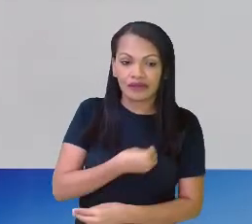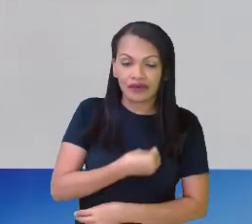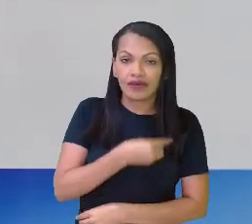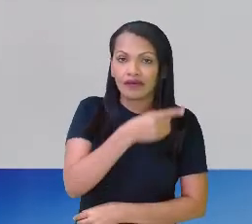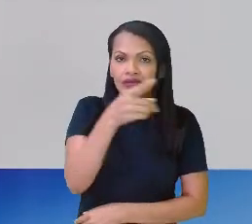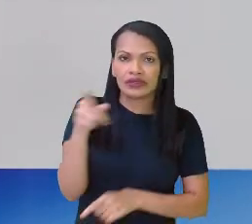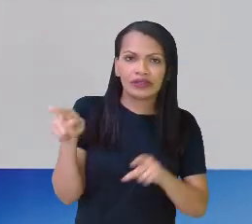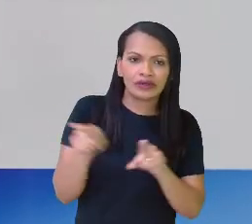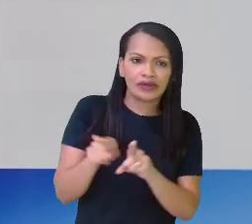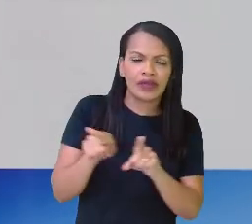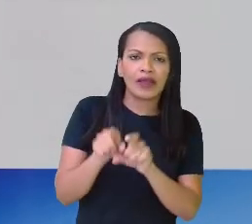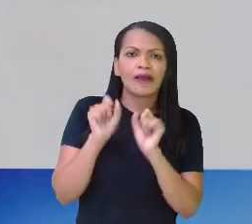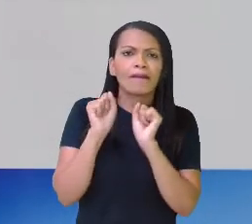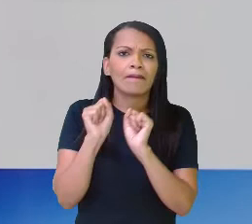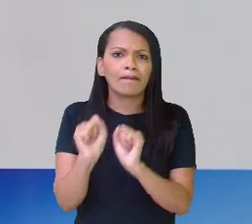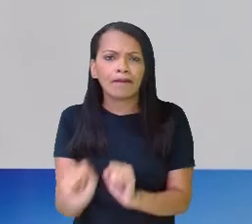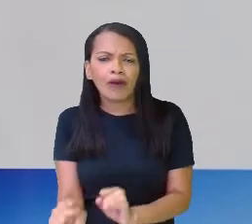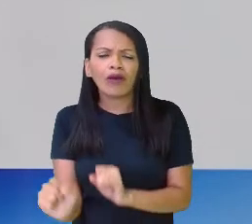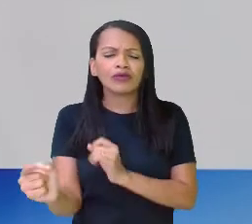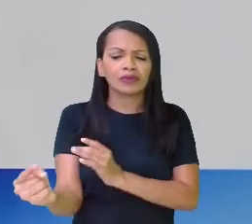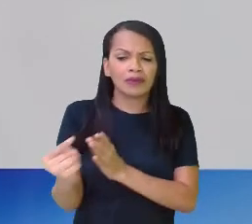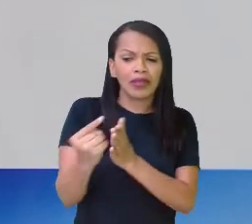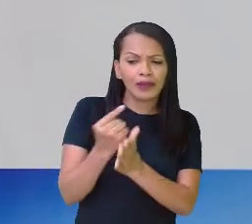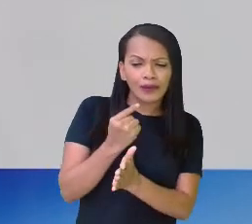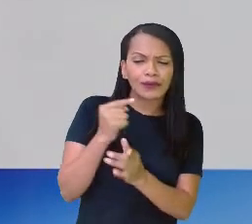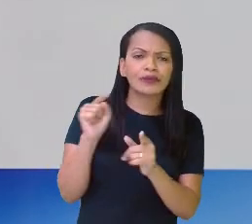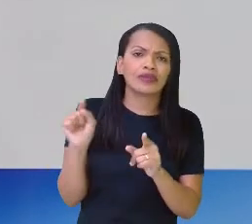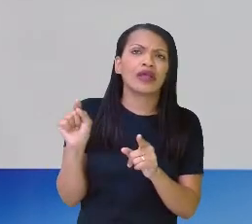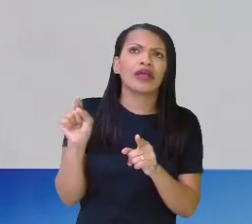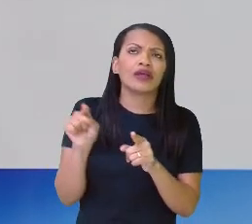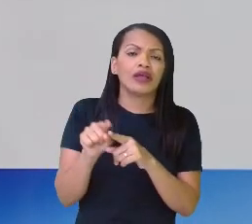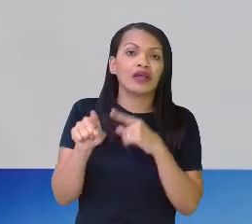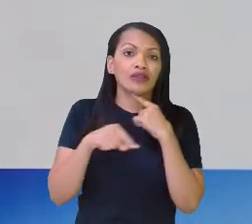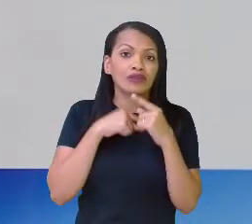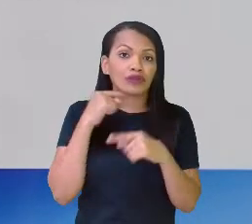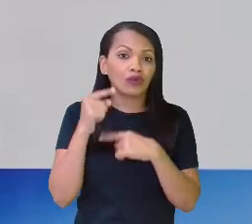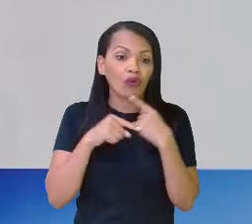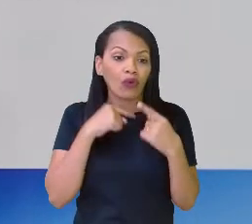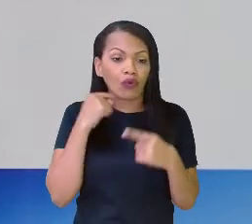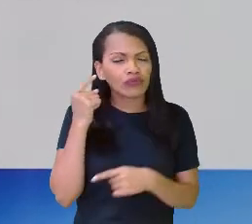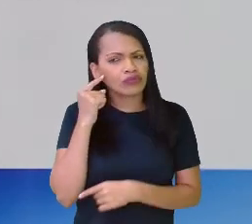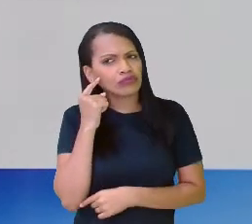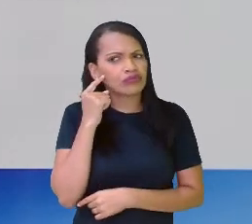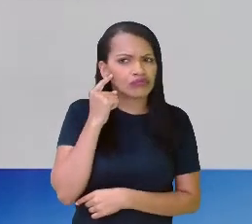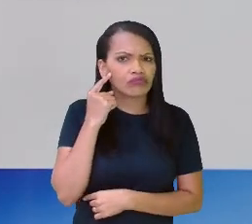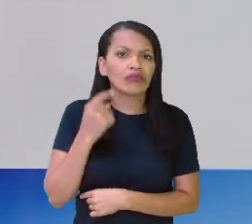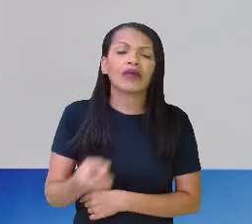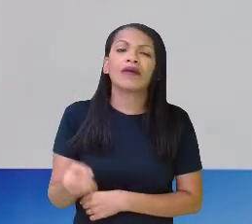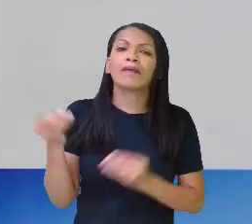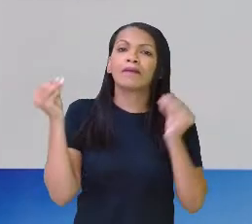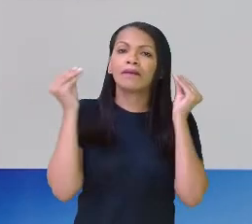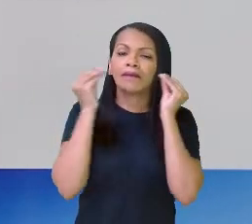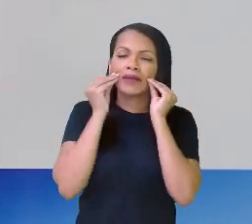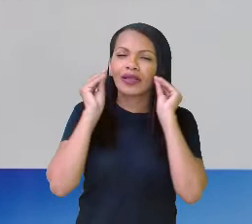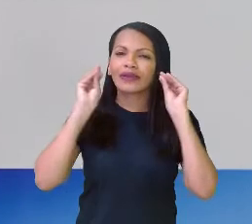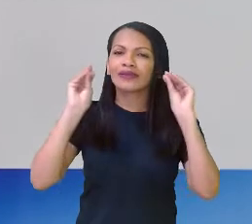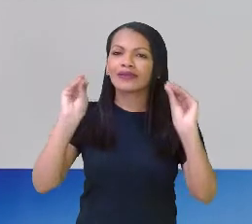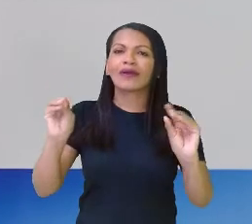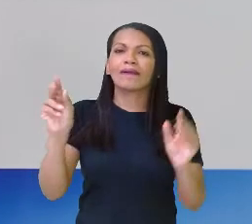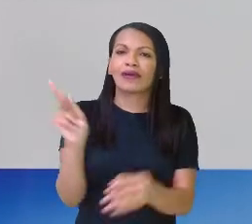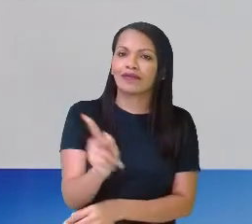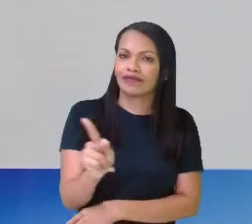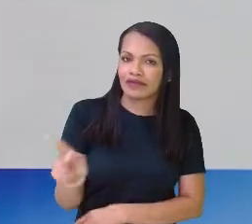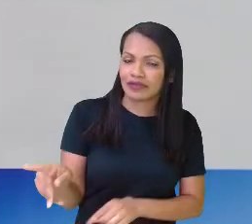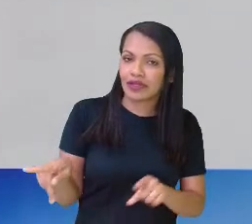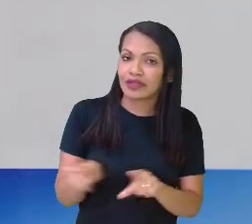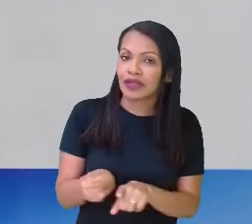pode mandar o seu recado. Você pode mandar a sua dúvida, mandar aquele beijo para a sua professora, para mim